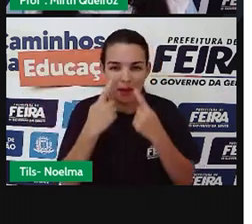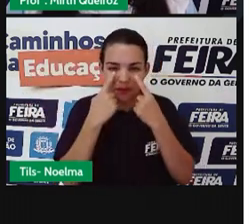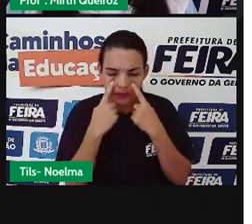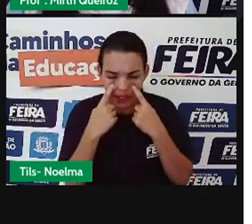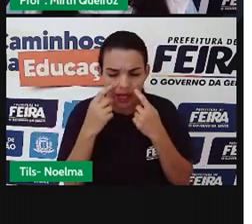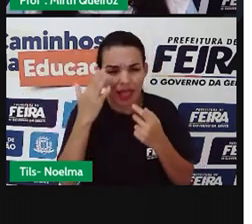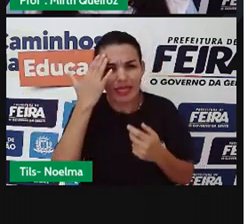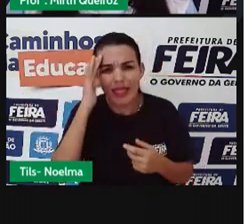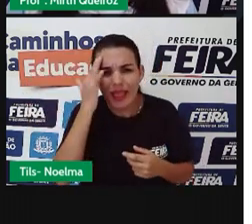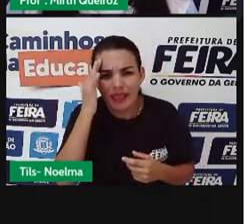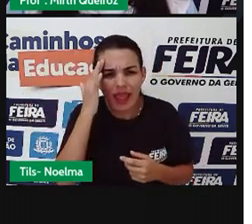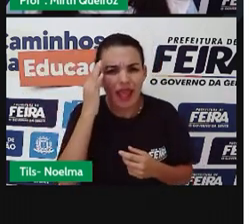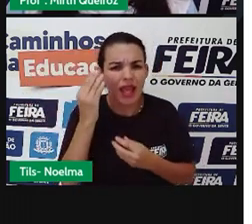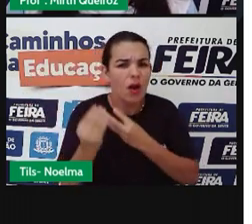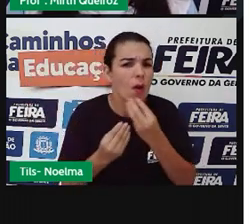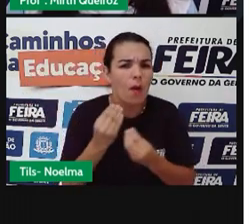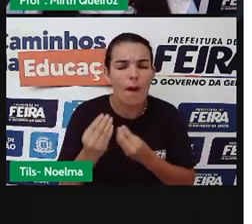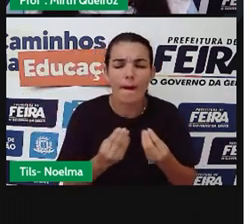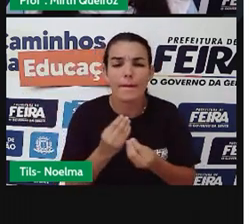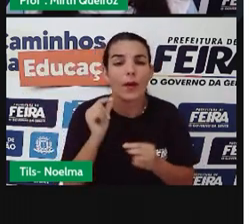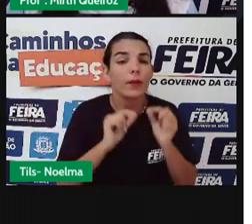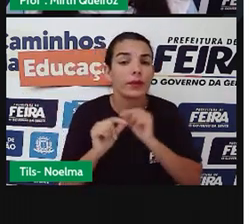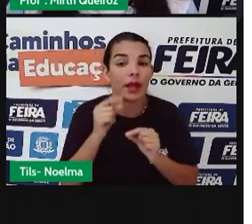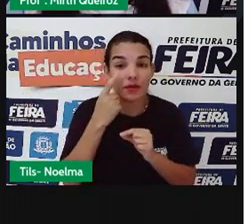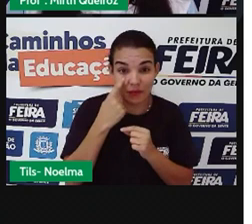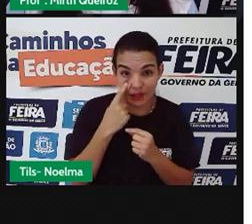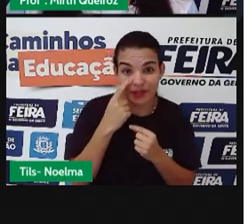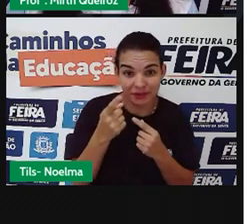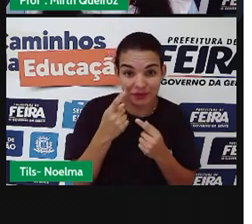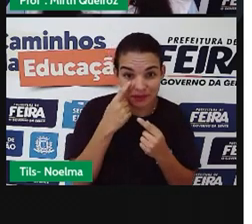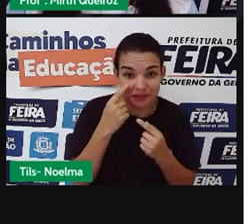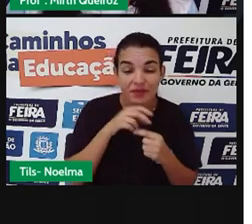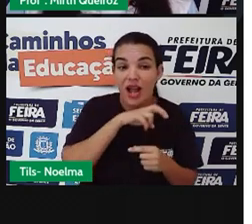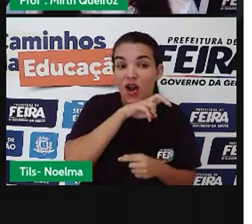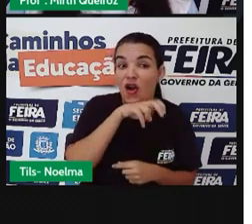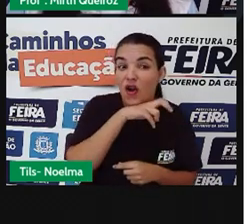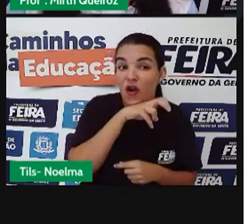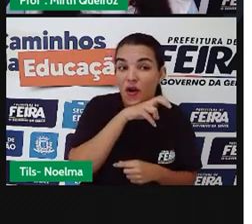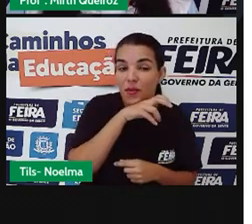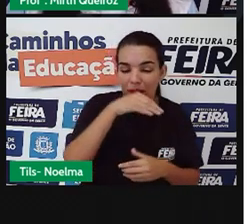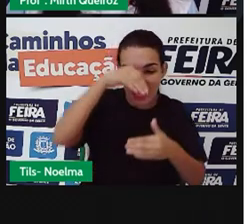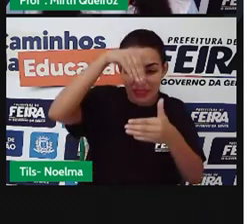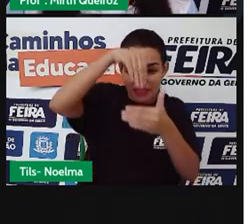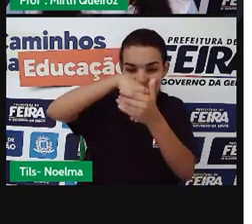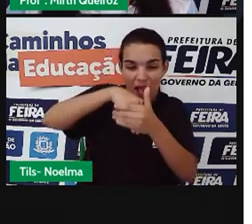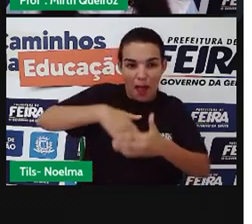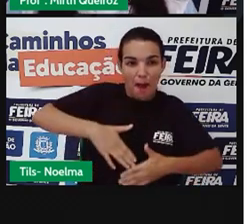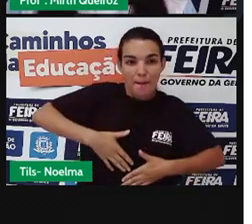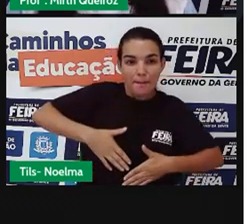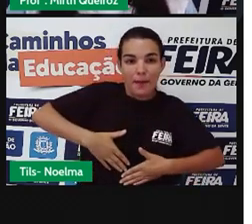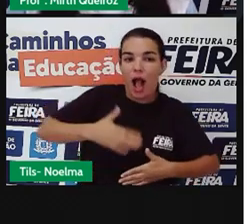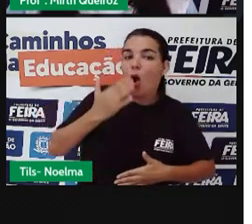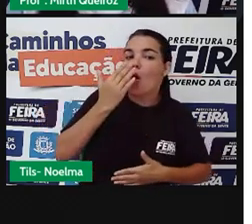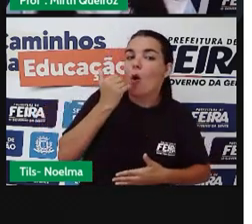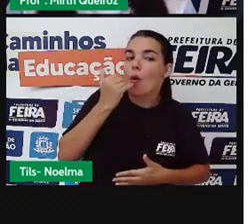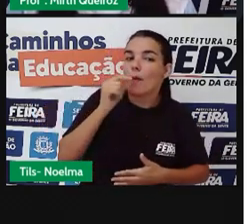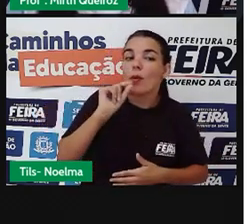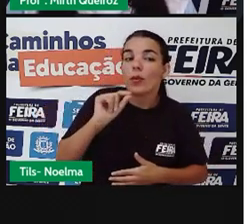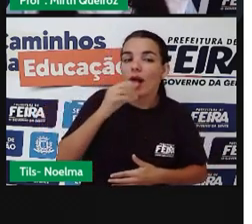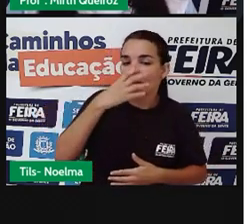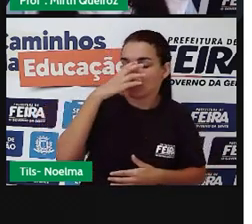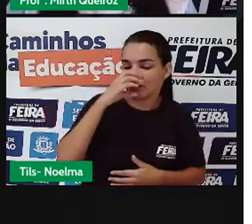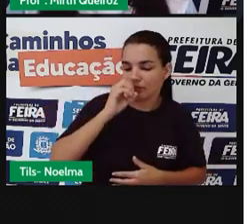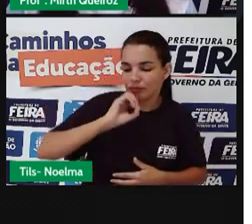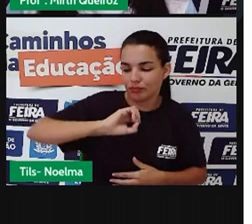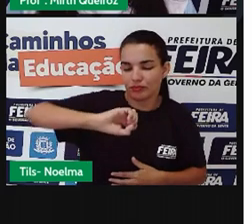que as pessoas pudessem compreender. Note que é uma jiboia e dentro da barreira da jiboia aqui tem o elefante, né?